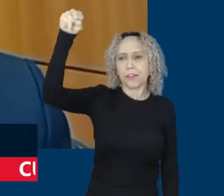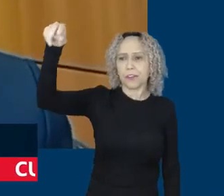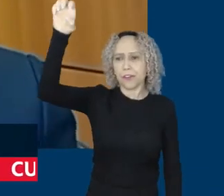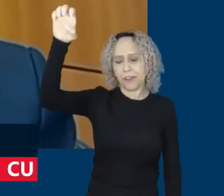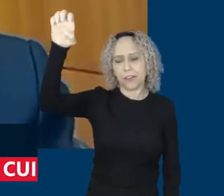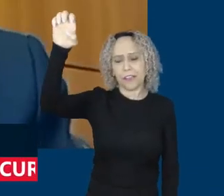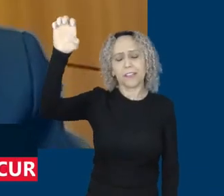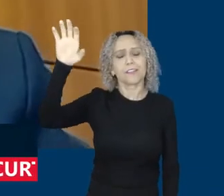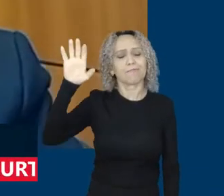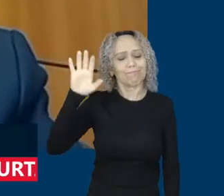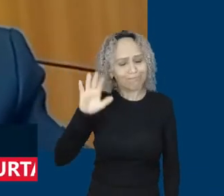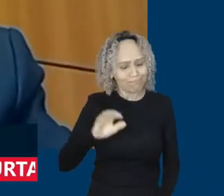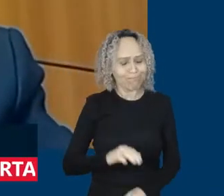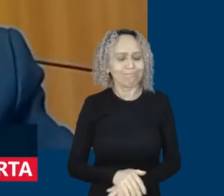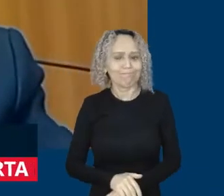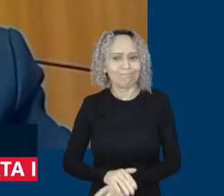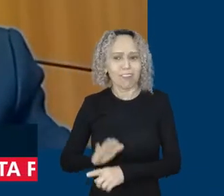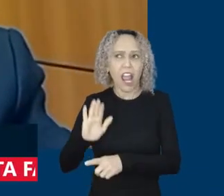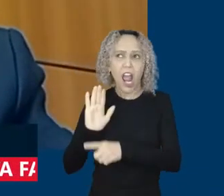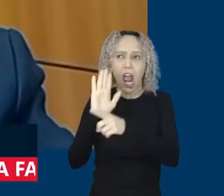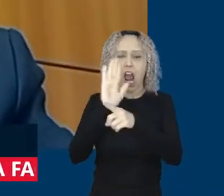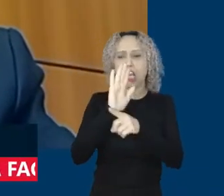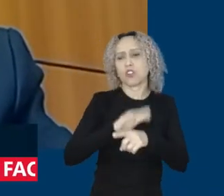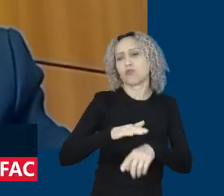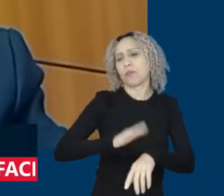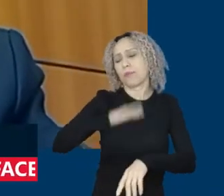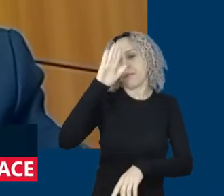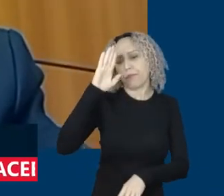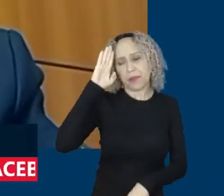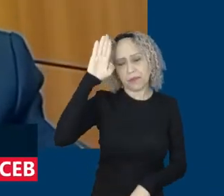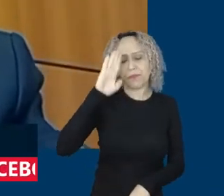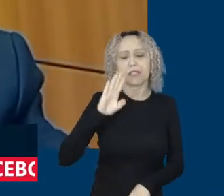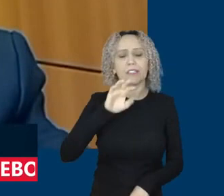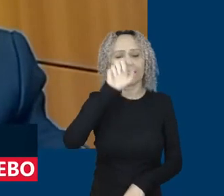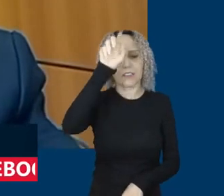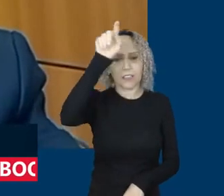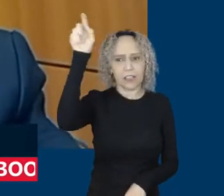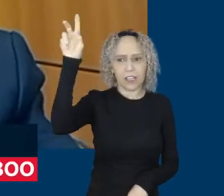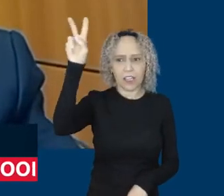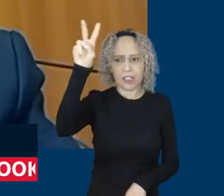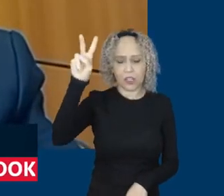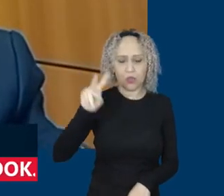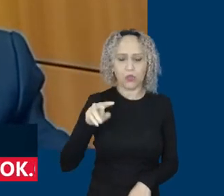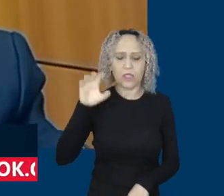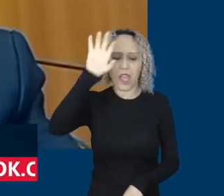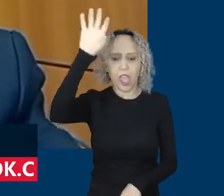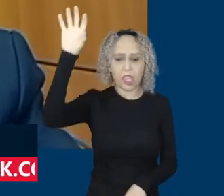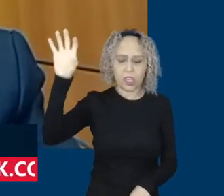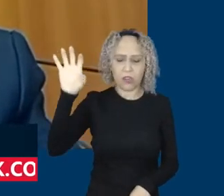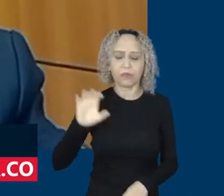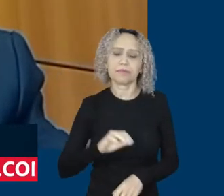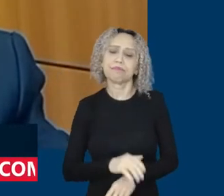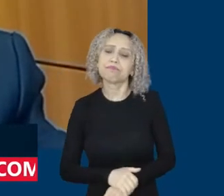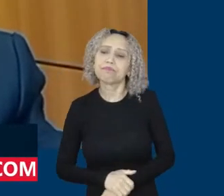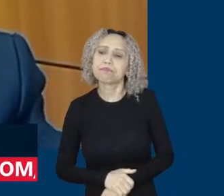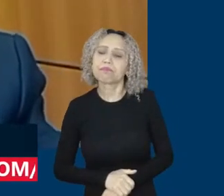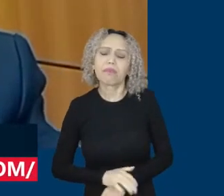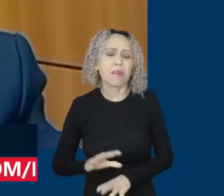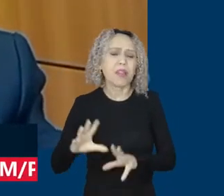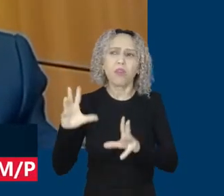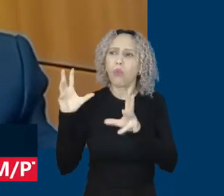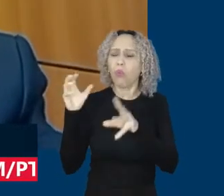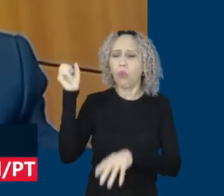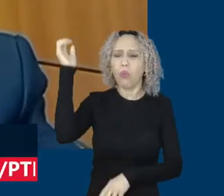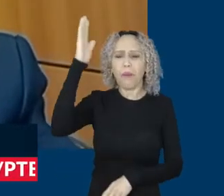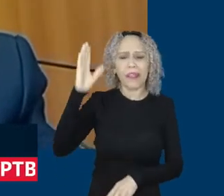Agora, com a retomada da política do salário mínimo, o que o presidente Lula diz? Primeiro, voltaremos a ter um aumento real